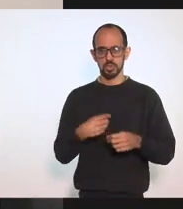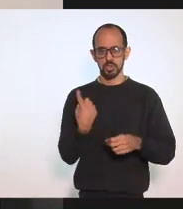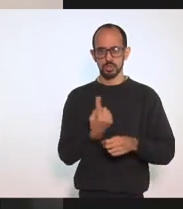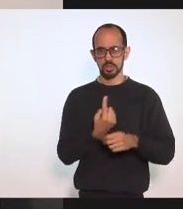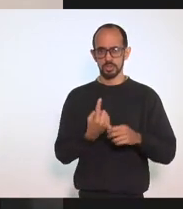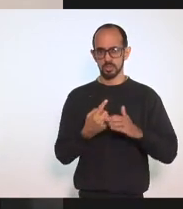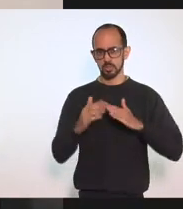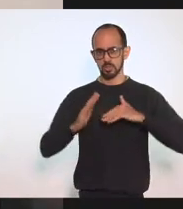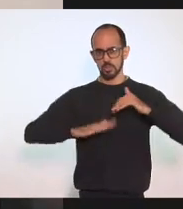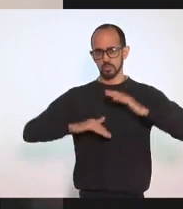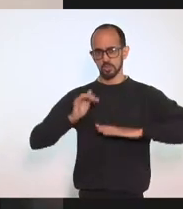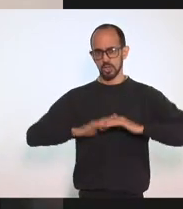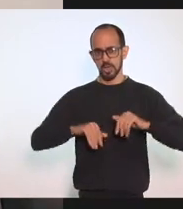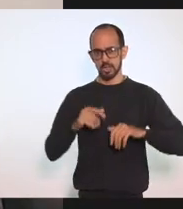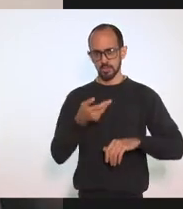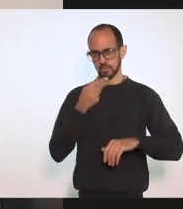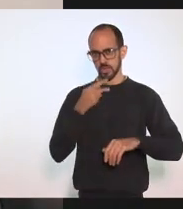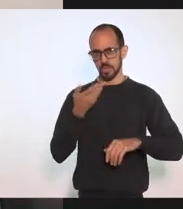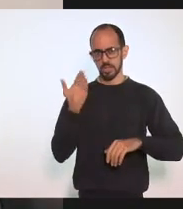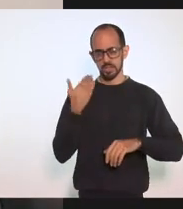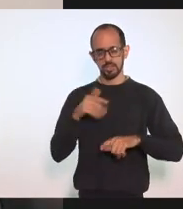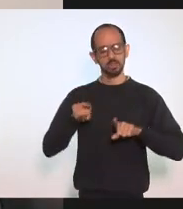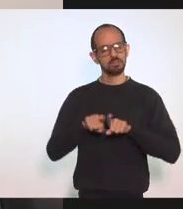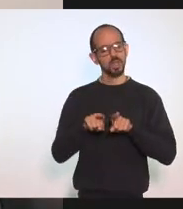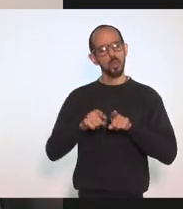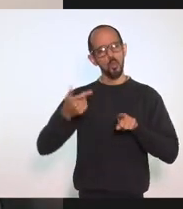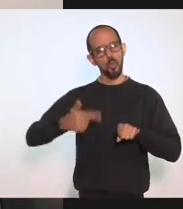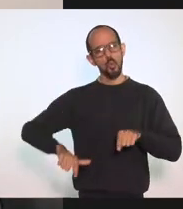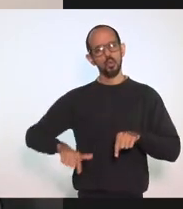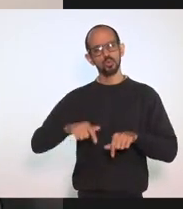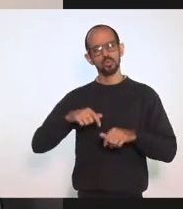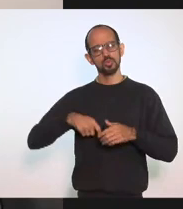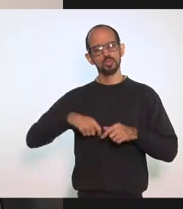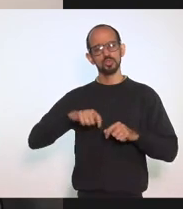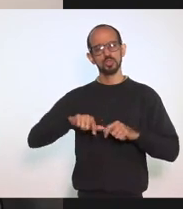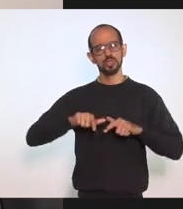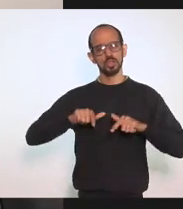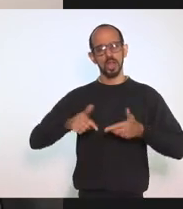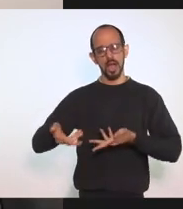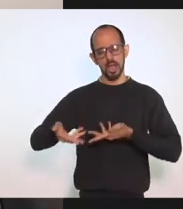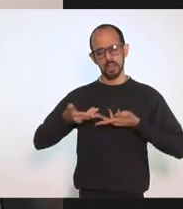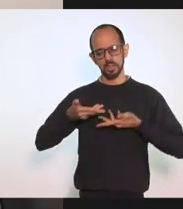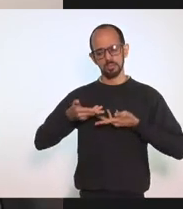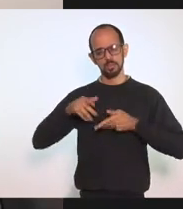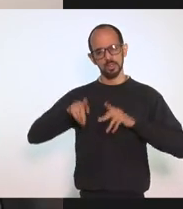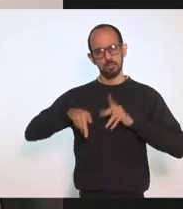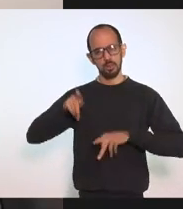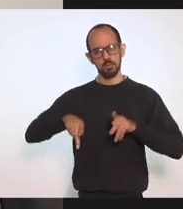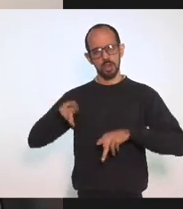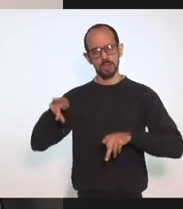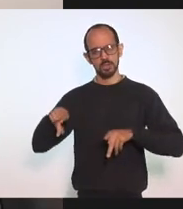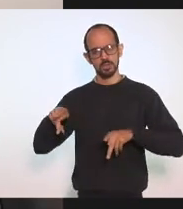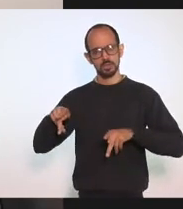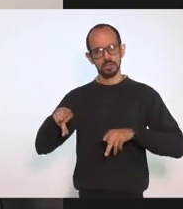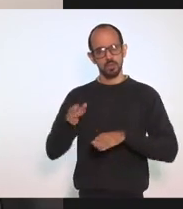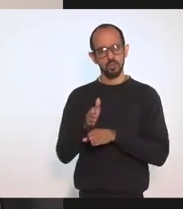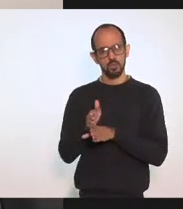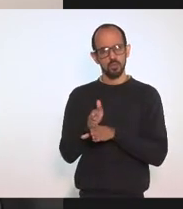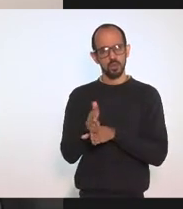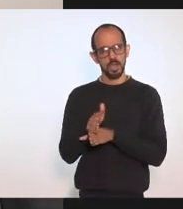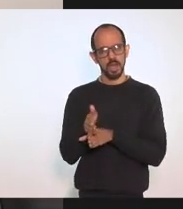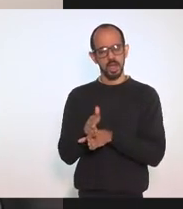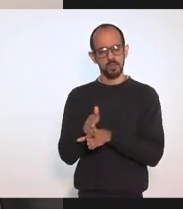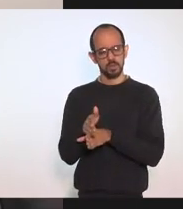como Outros Que lidam Na linha De frente Do atendimento A população Vulnerável